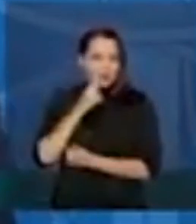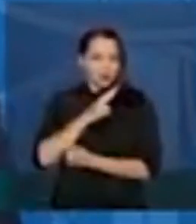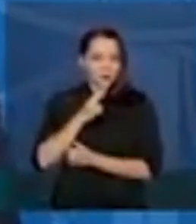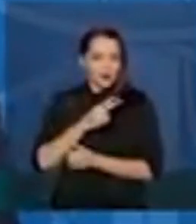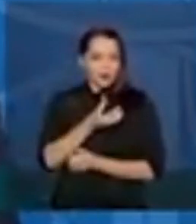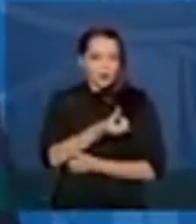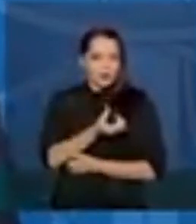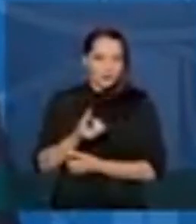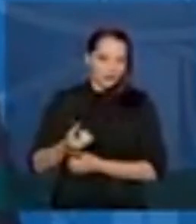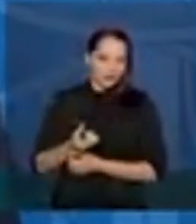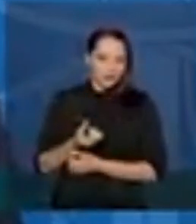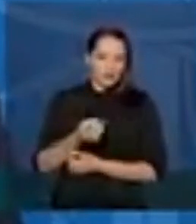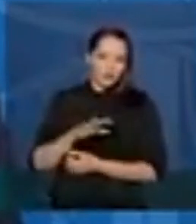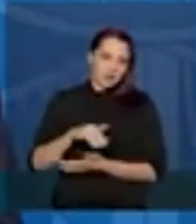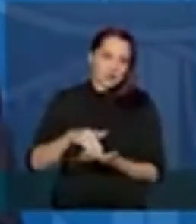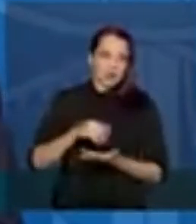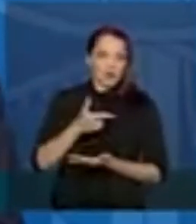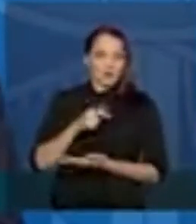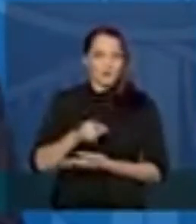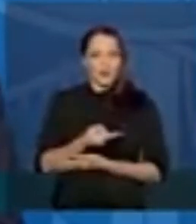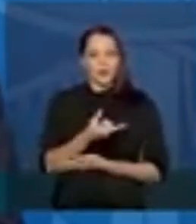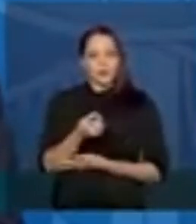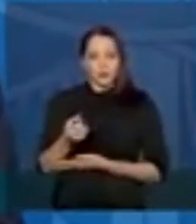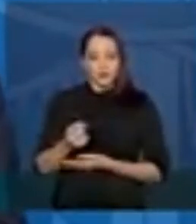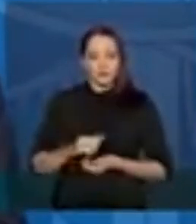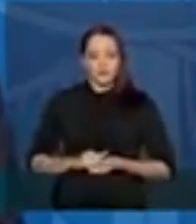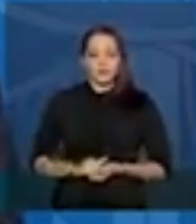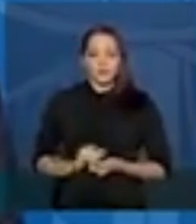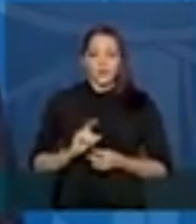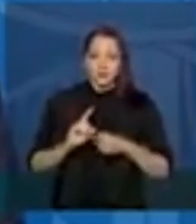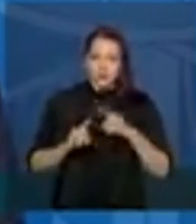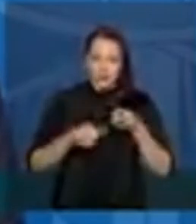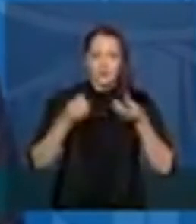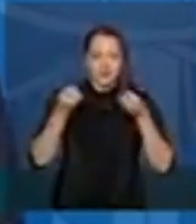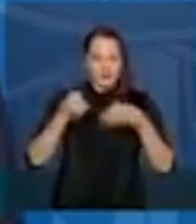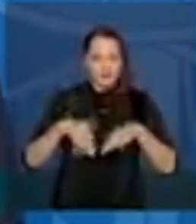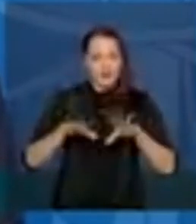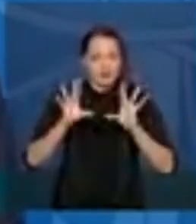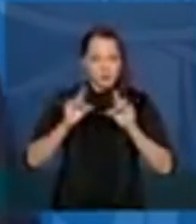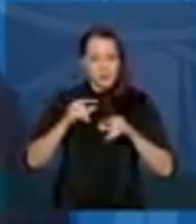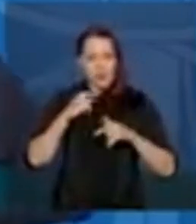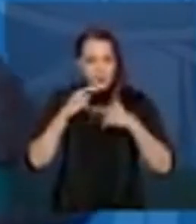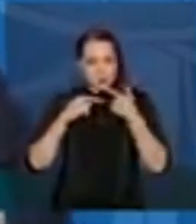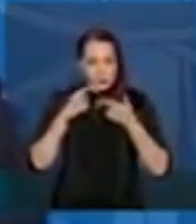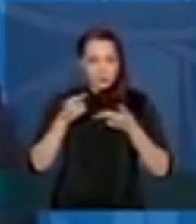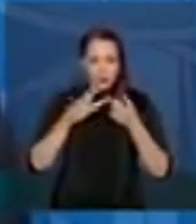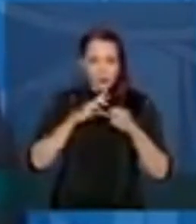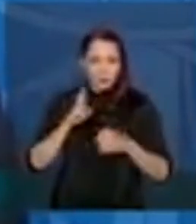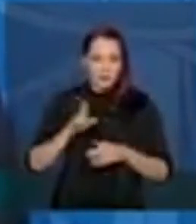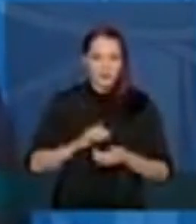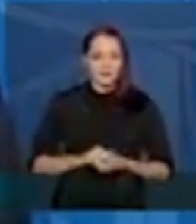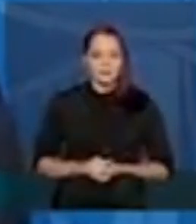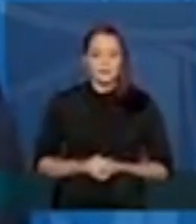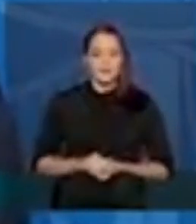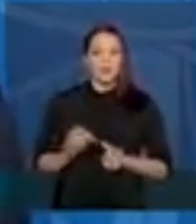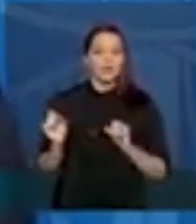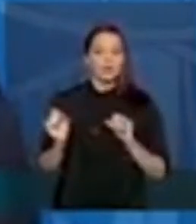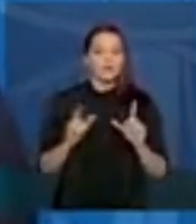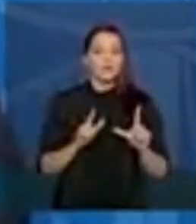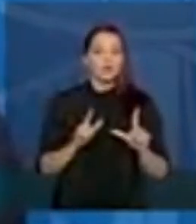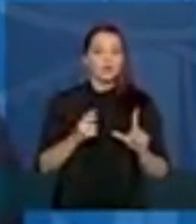de 600 ou 1.200. De novo, depois, a gente pode tirar as dúvidas e o slide 25,